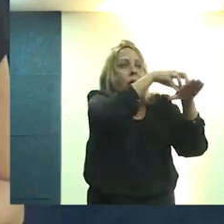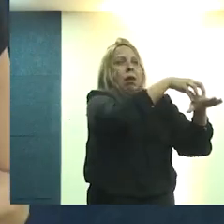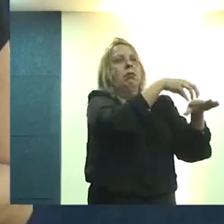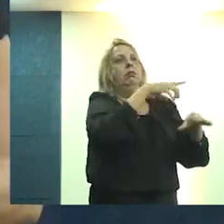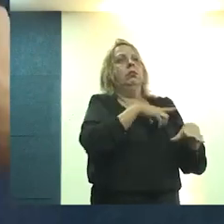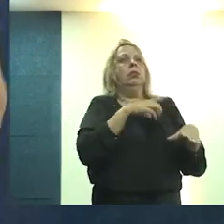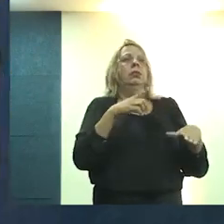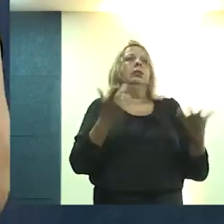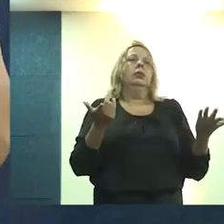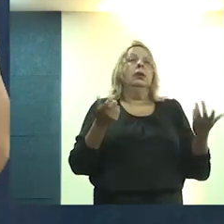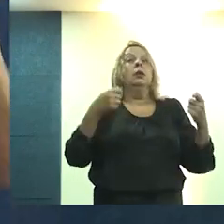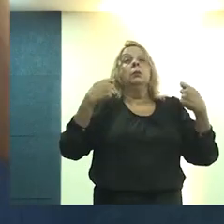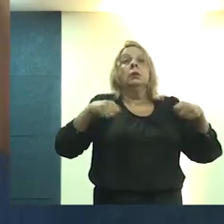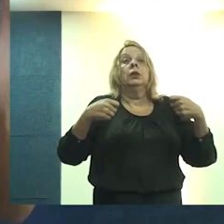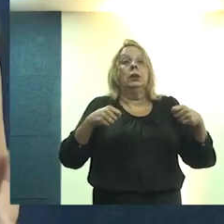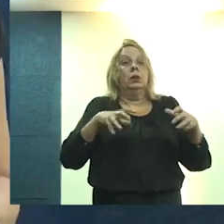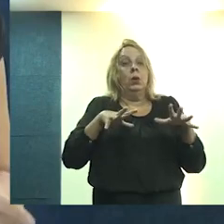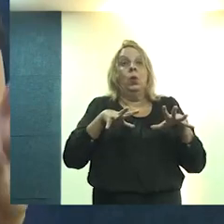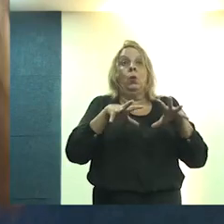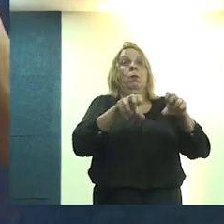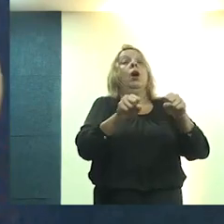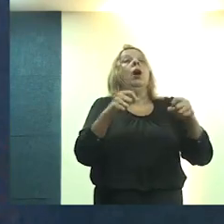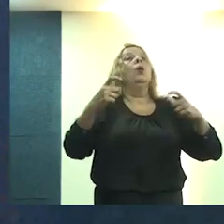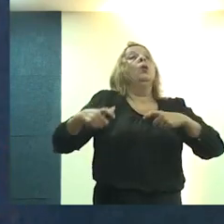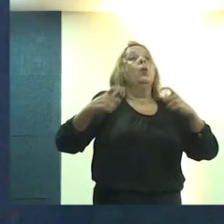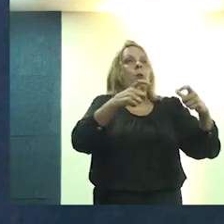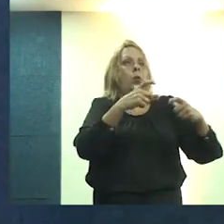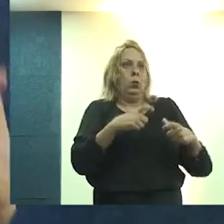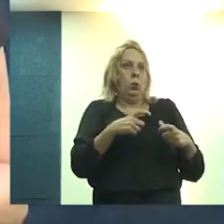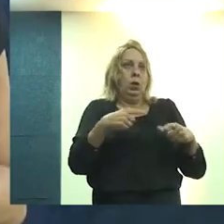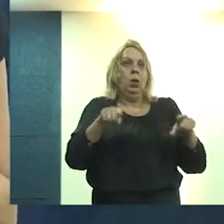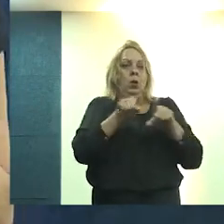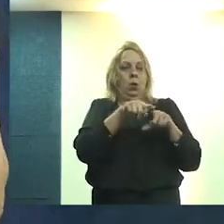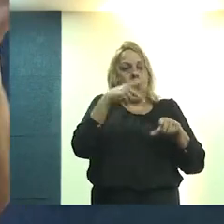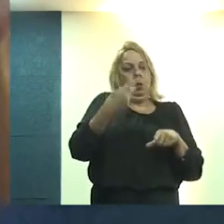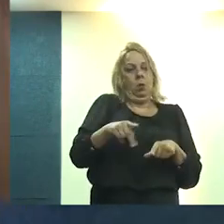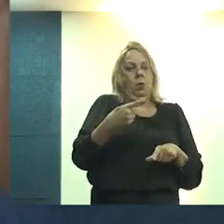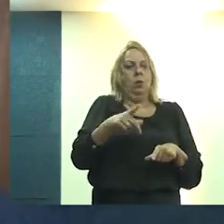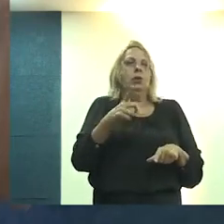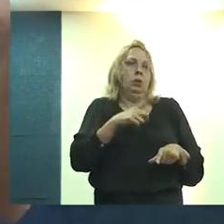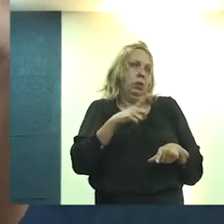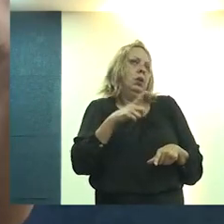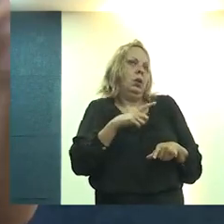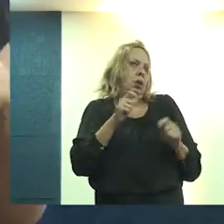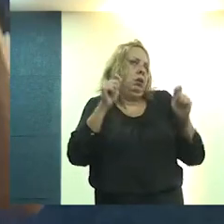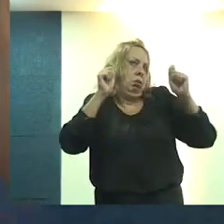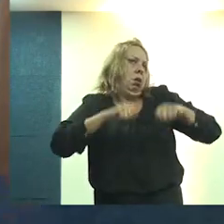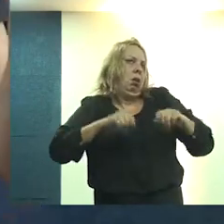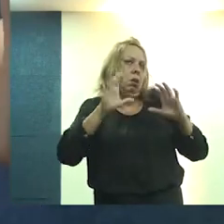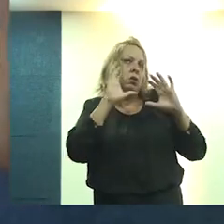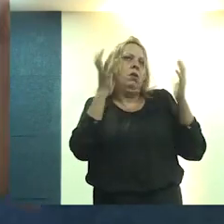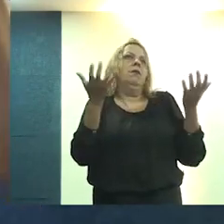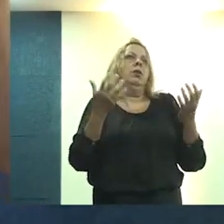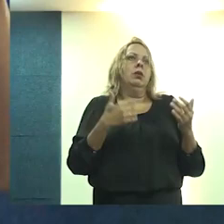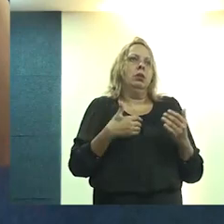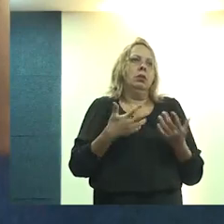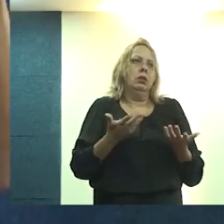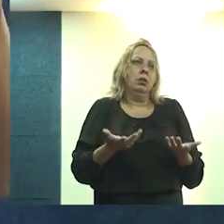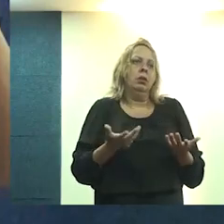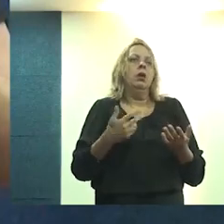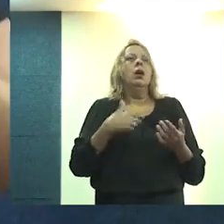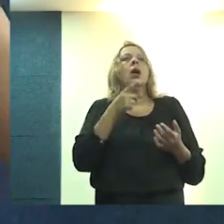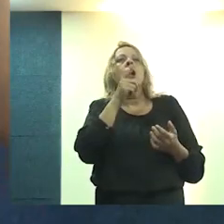urbano. Temos que ocupar os centros, principalmente cidades como as nossas, que ainda tem jeito, porque tem os casos